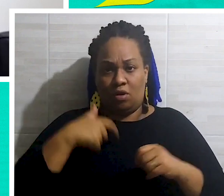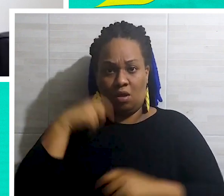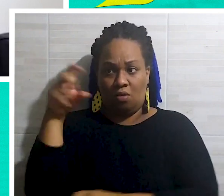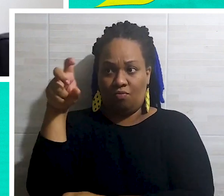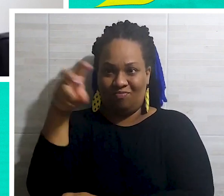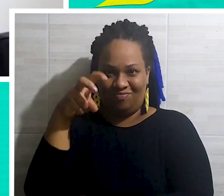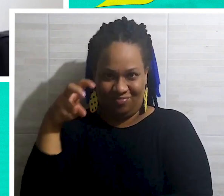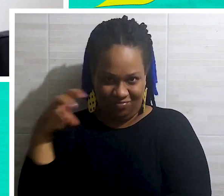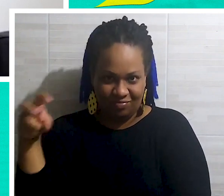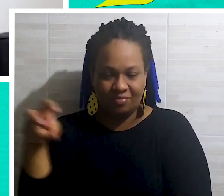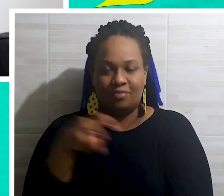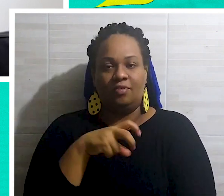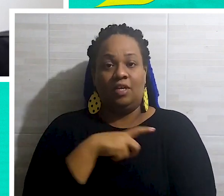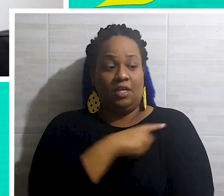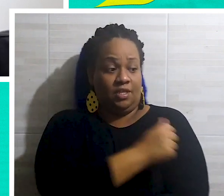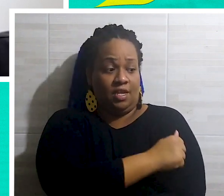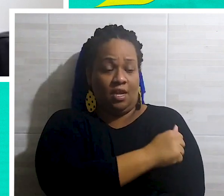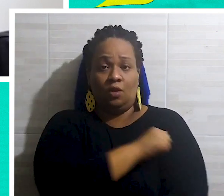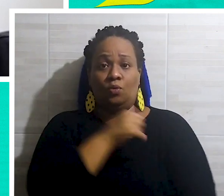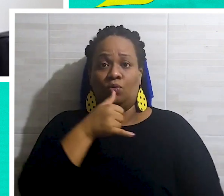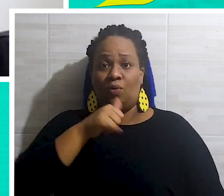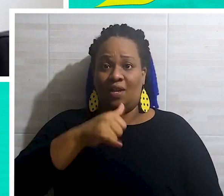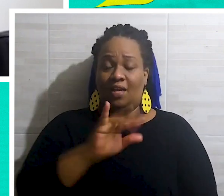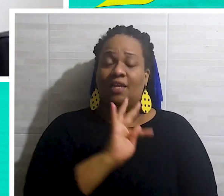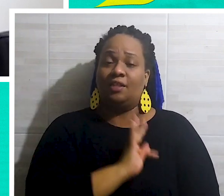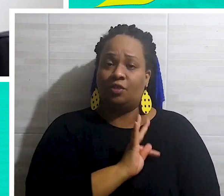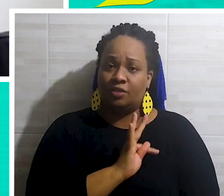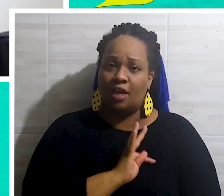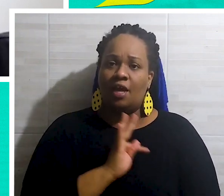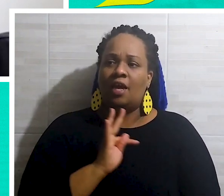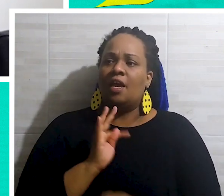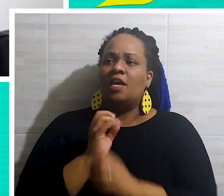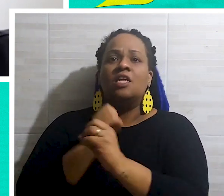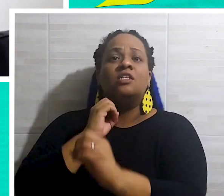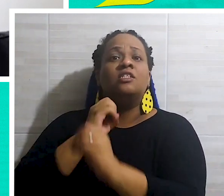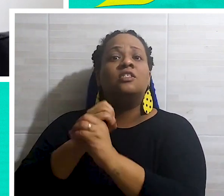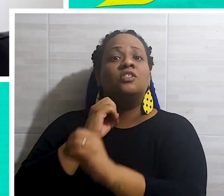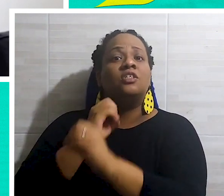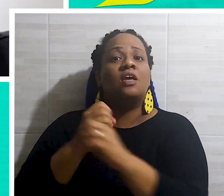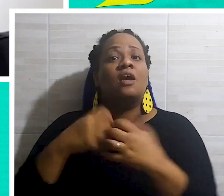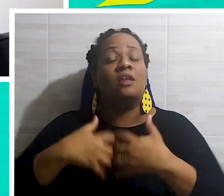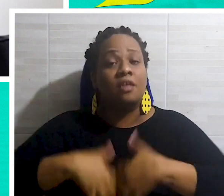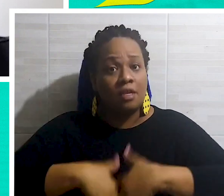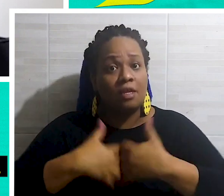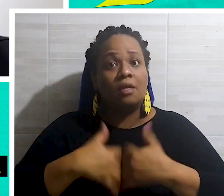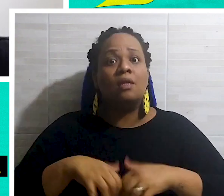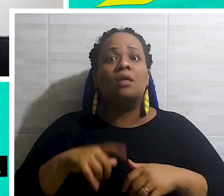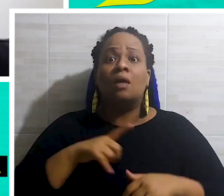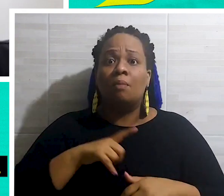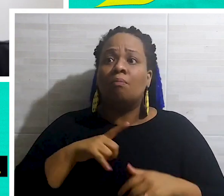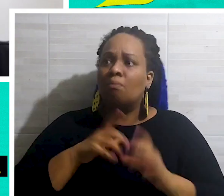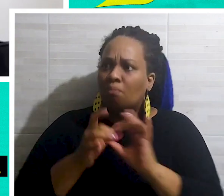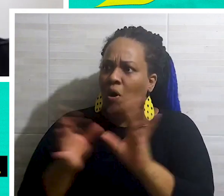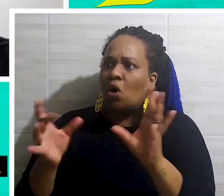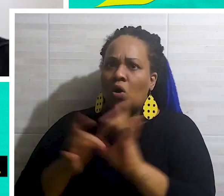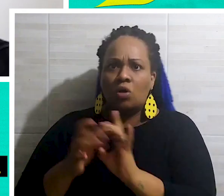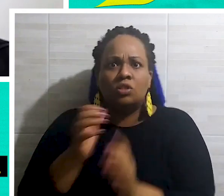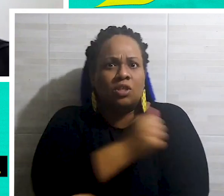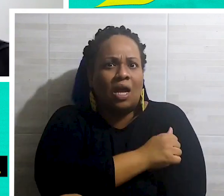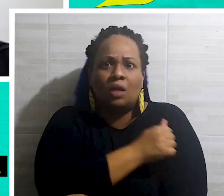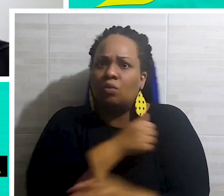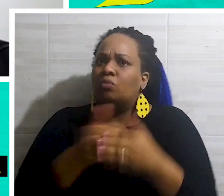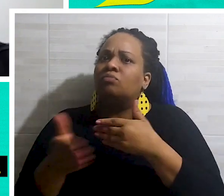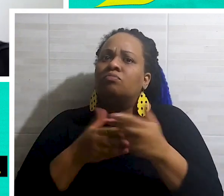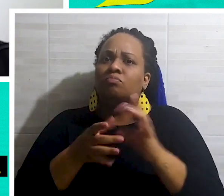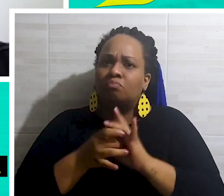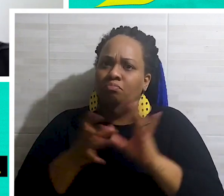eletrônica. Eu sou mecatrônico. Temos um aluno de eletrotécnica, um aluno de engenharia mecânica. Mas a gente também está permitindo que